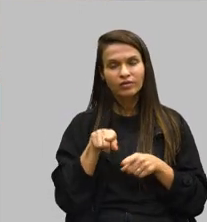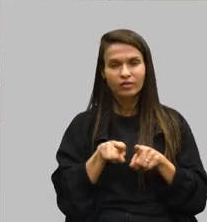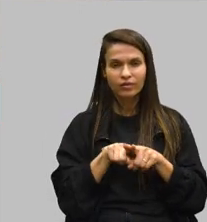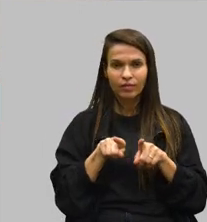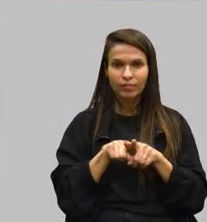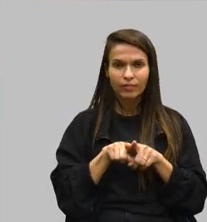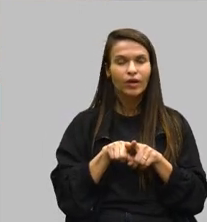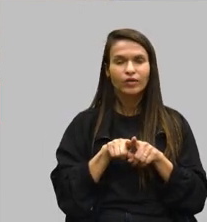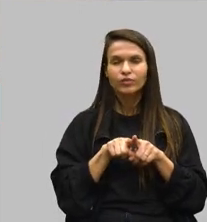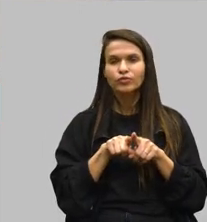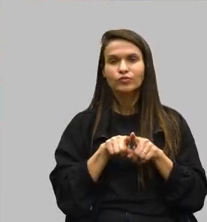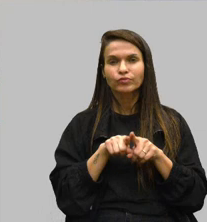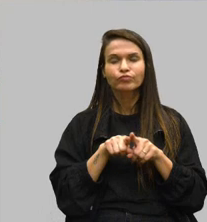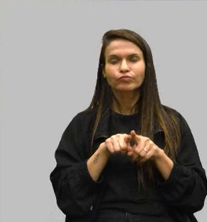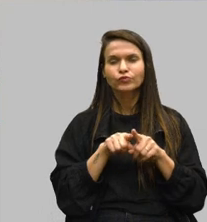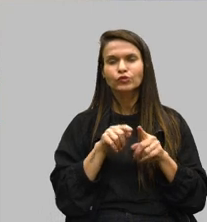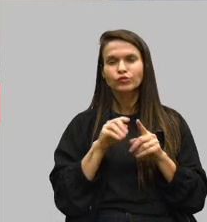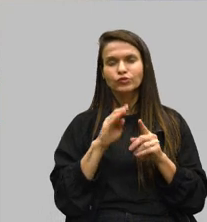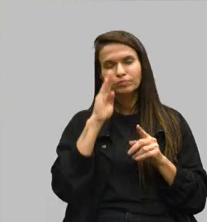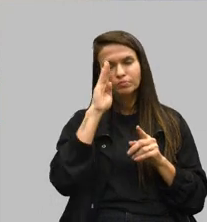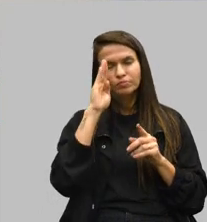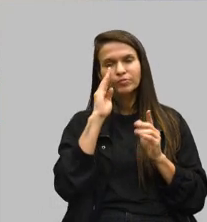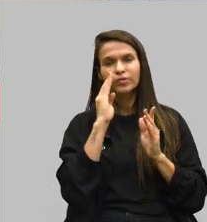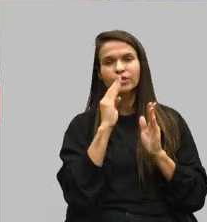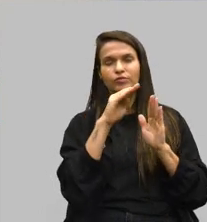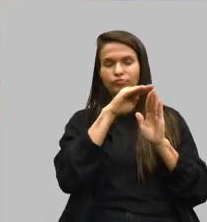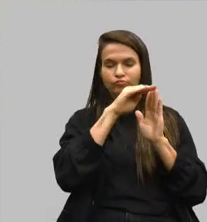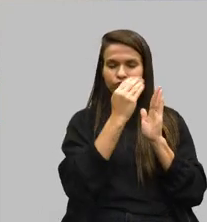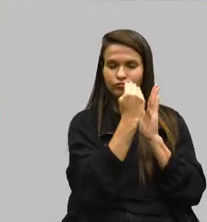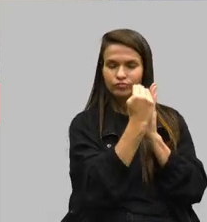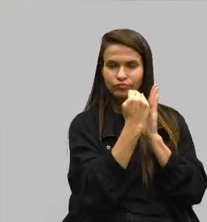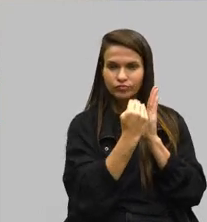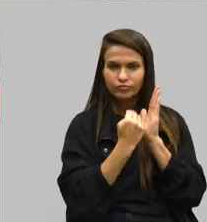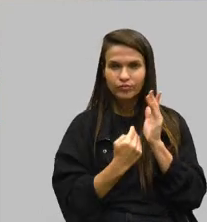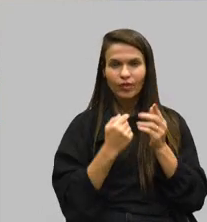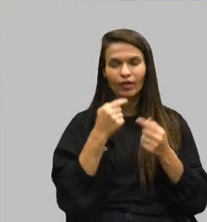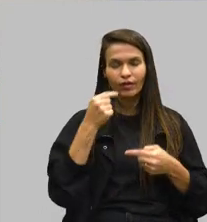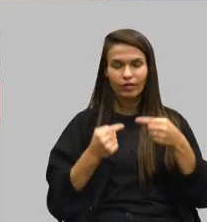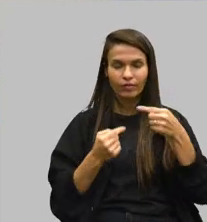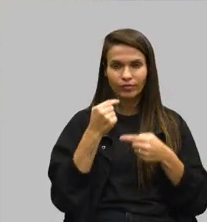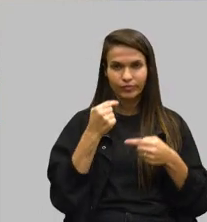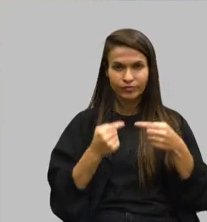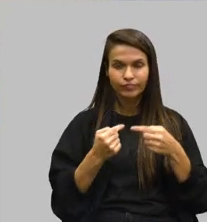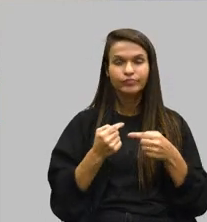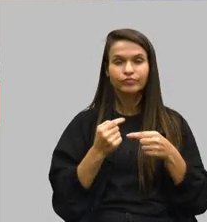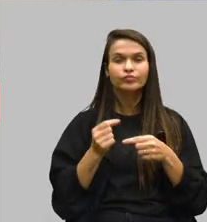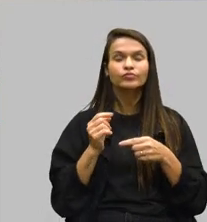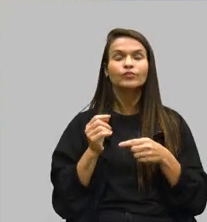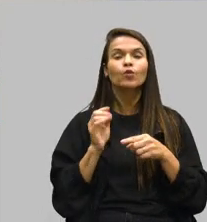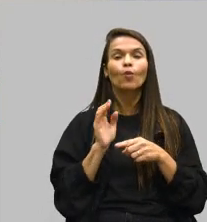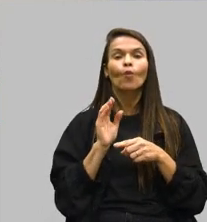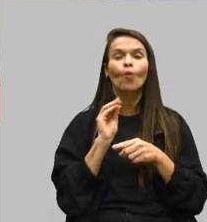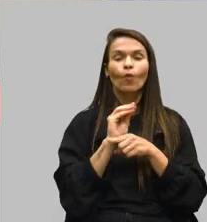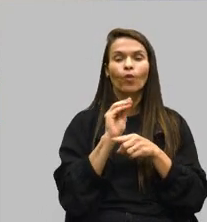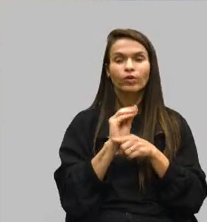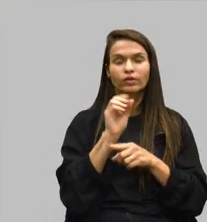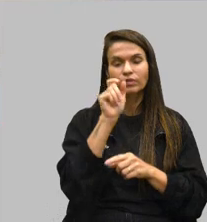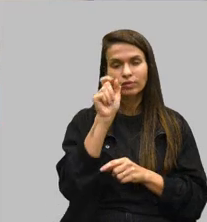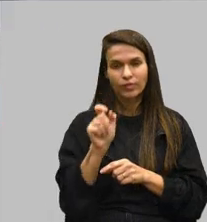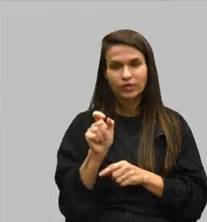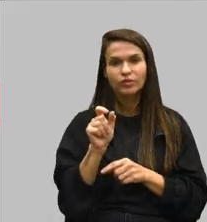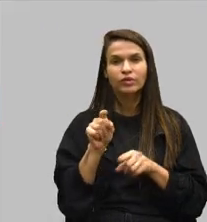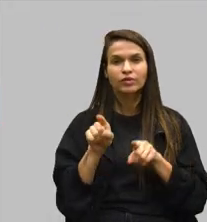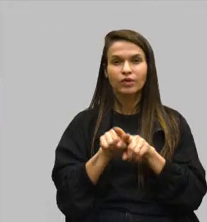princípios da CEDESI, um dos princípios das políticas públicas estabelecidas na CEDESI, cuidar de quem cuida. Então, isso tem que ser